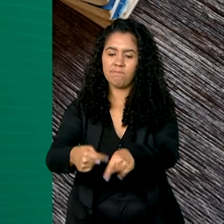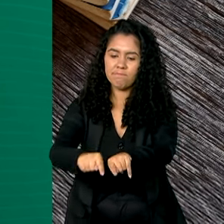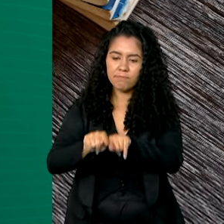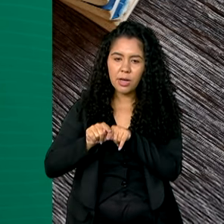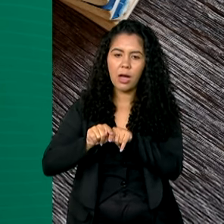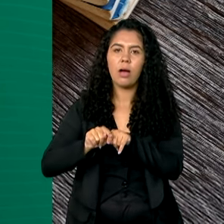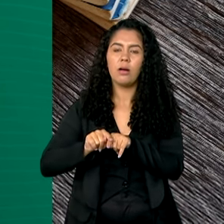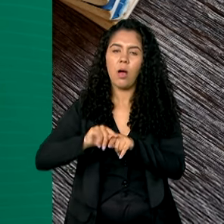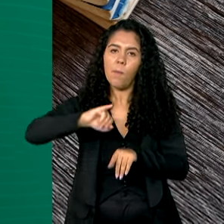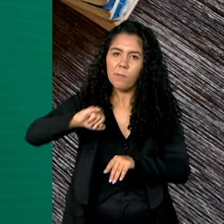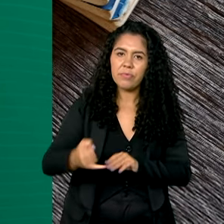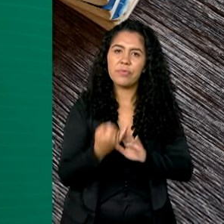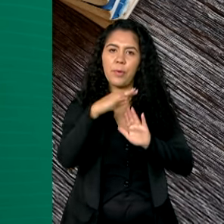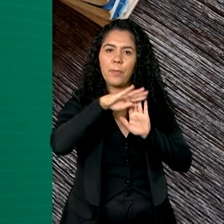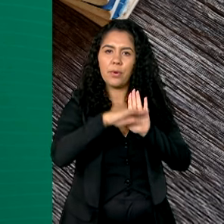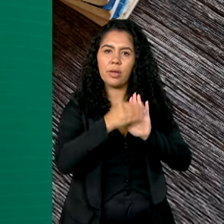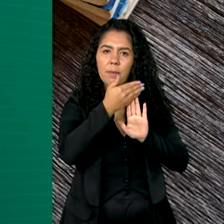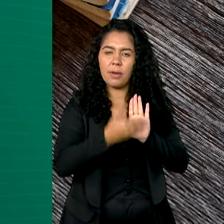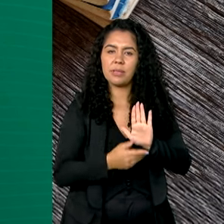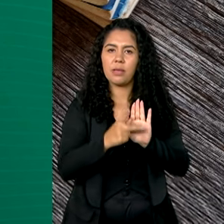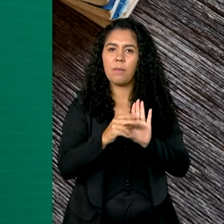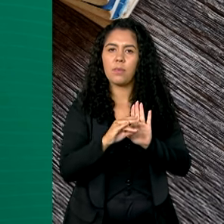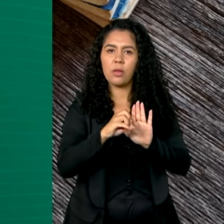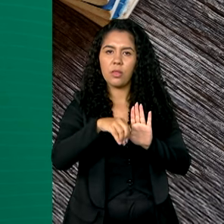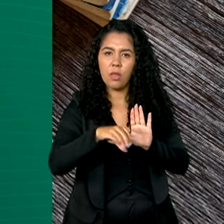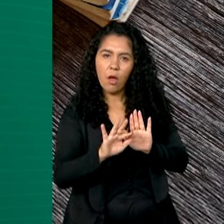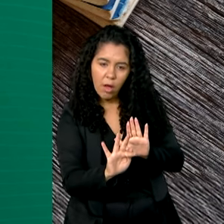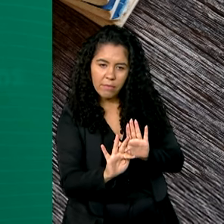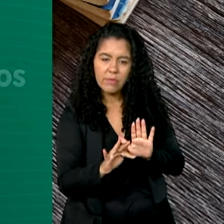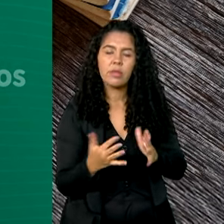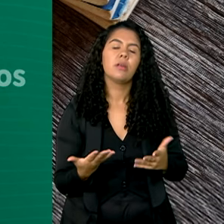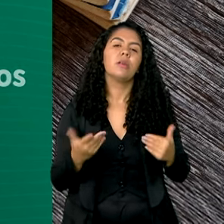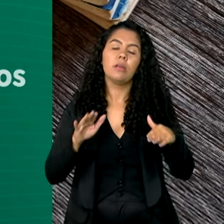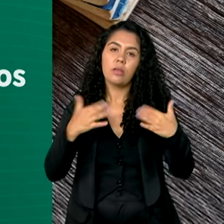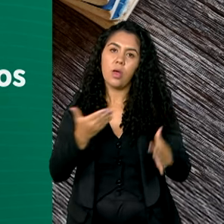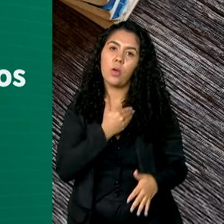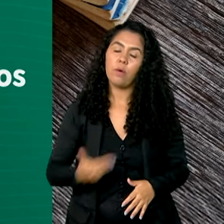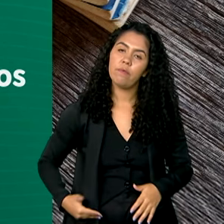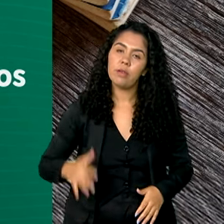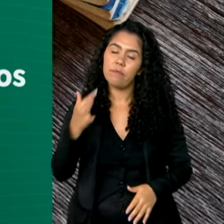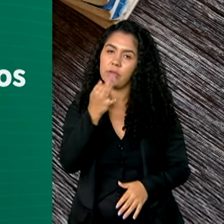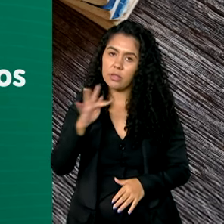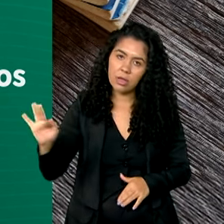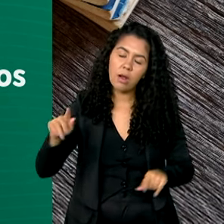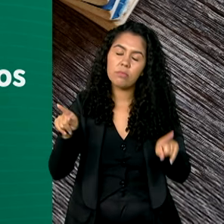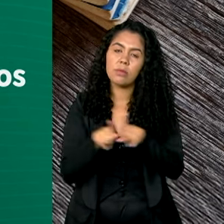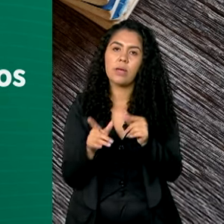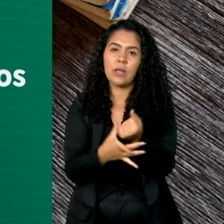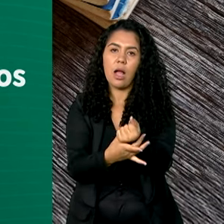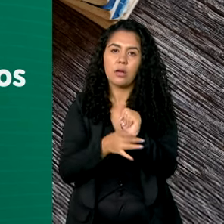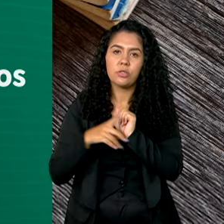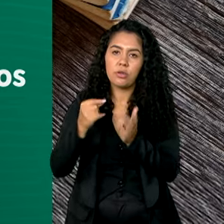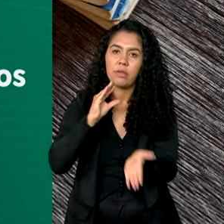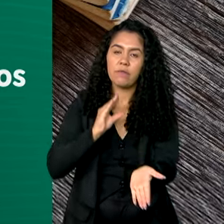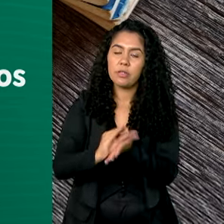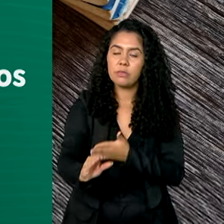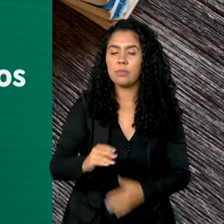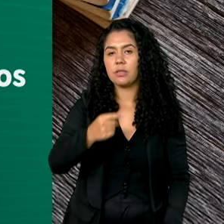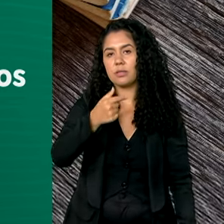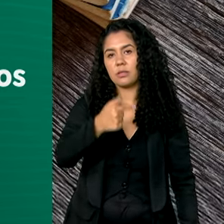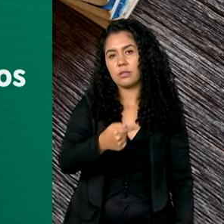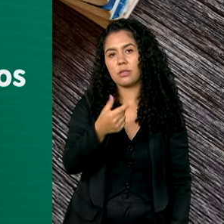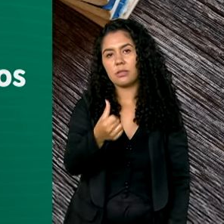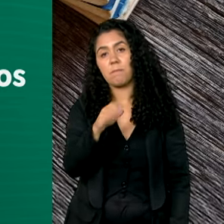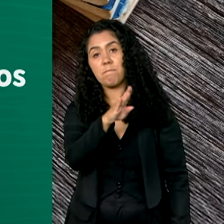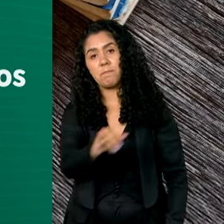Pronaf no atual Plano Safra, que este ano teve recorde. O governo federal garantiu investimentos de 76 bilhões de reais